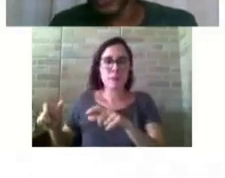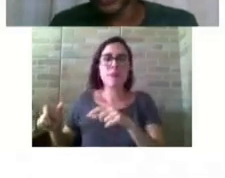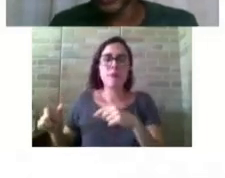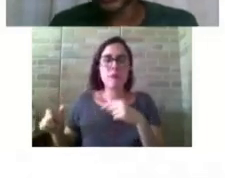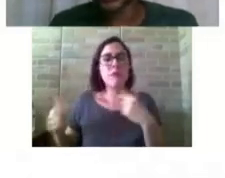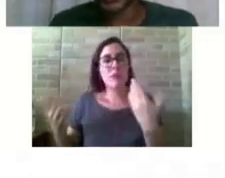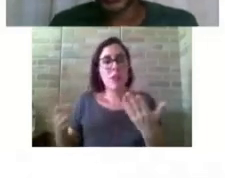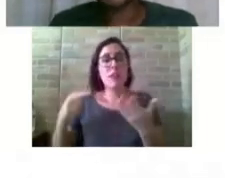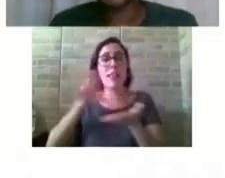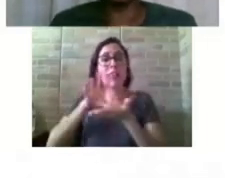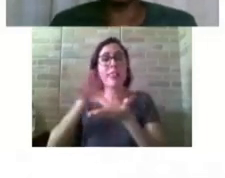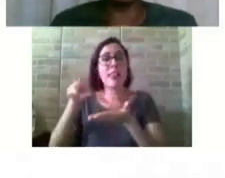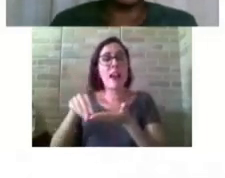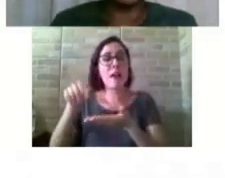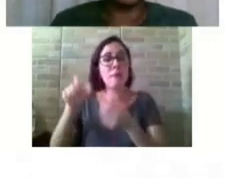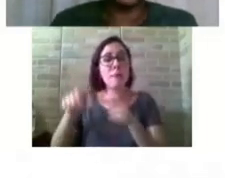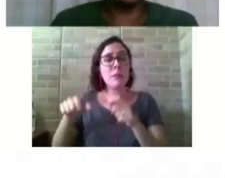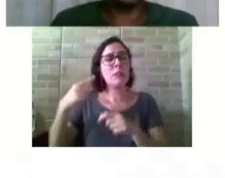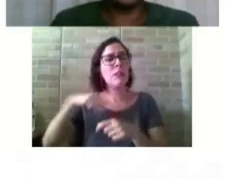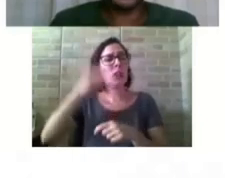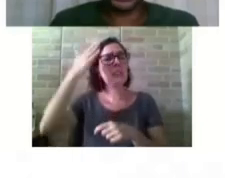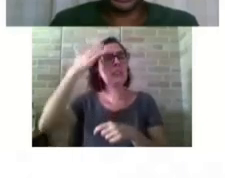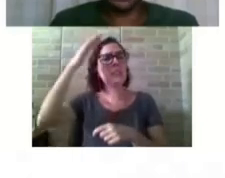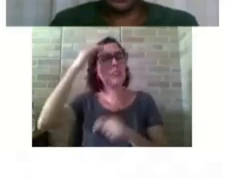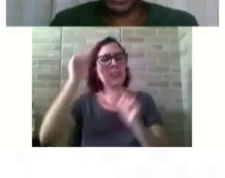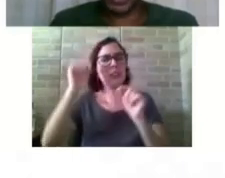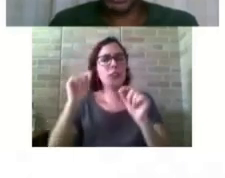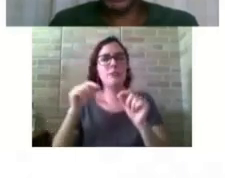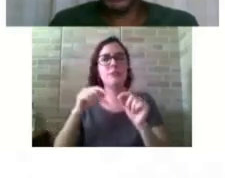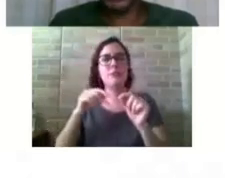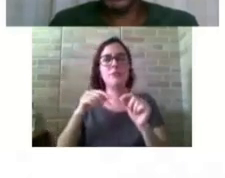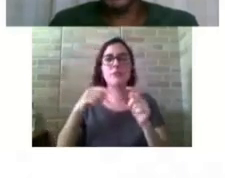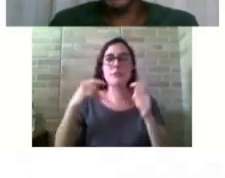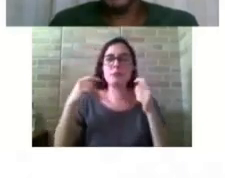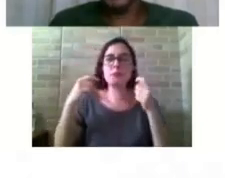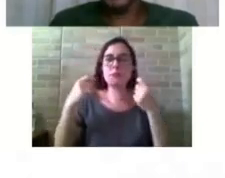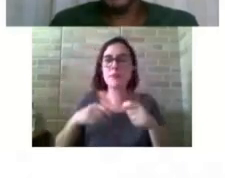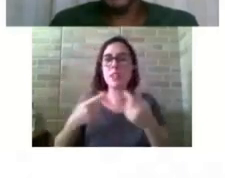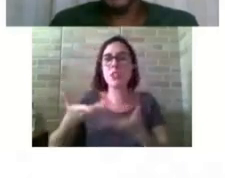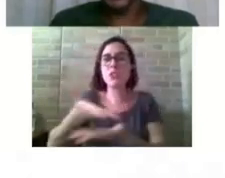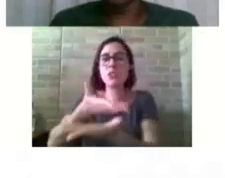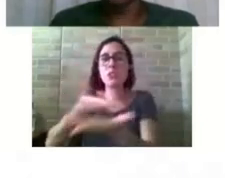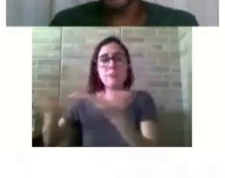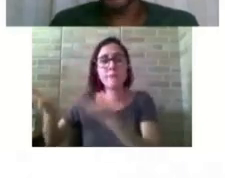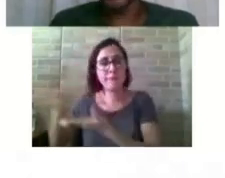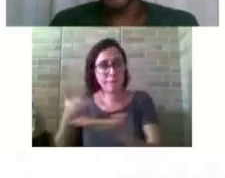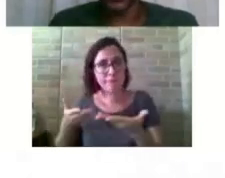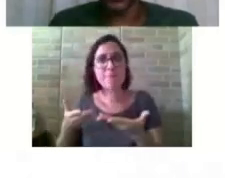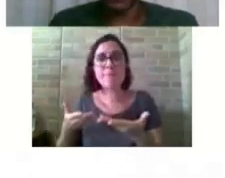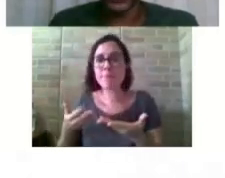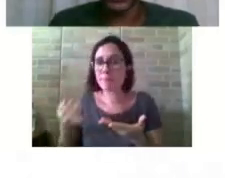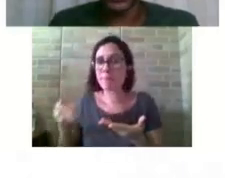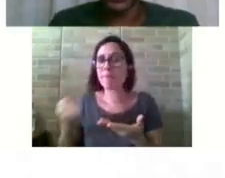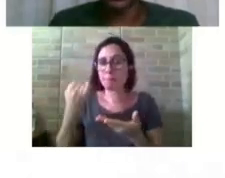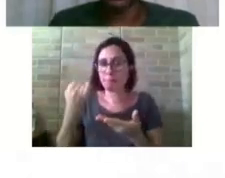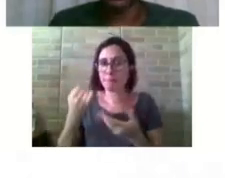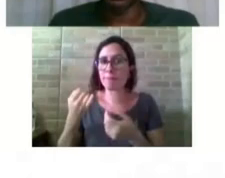a sensibilização é o grande, é o mote da questão,